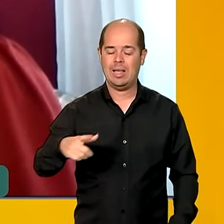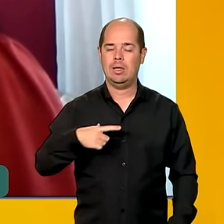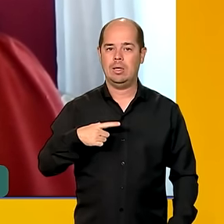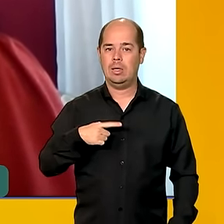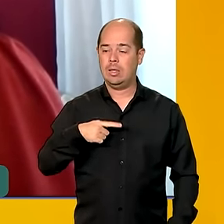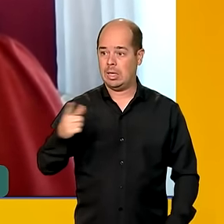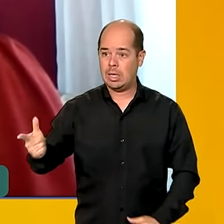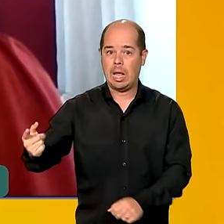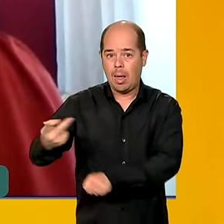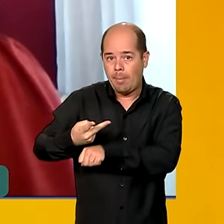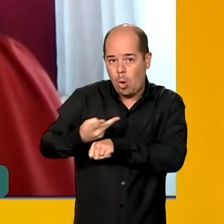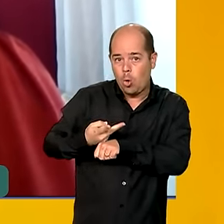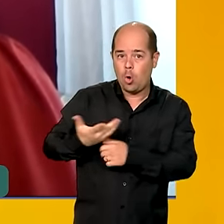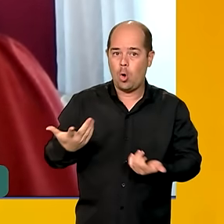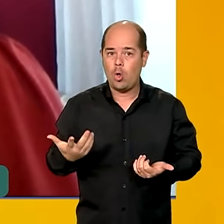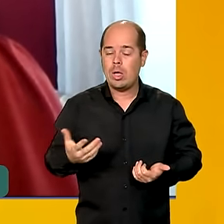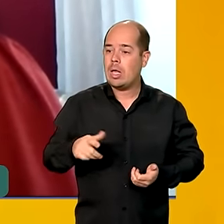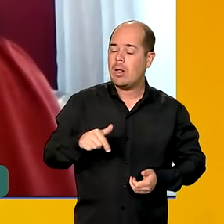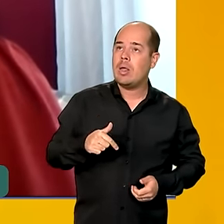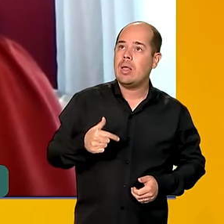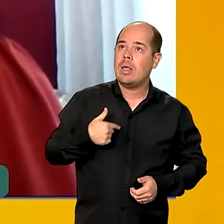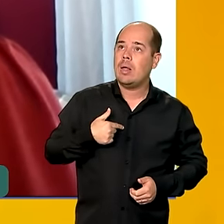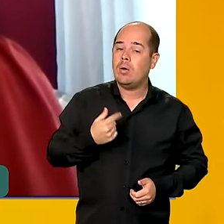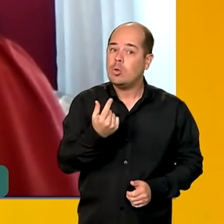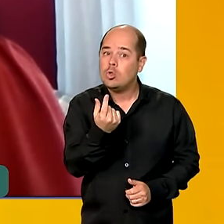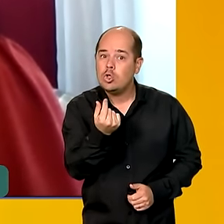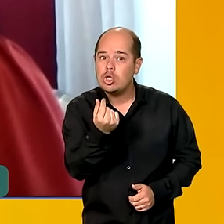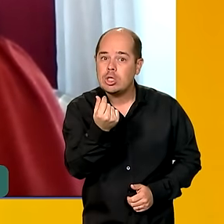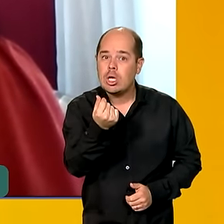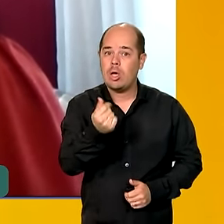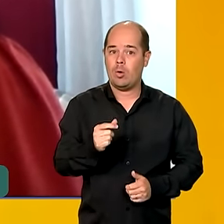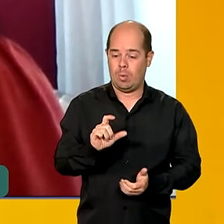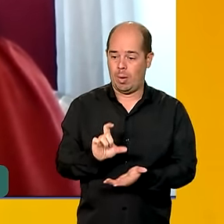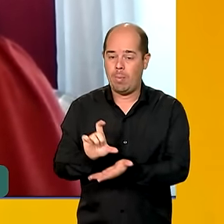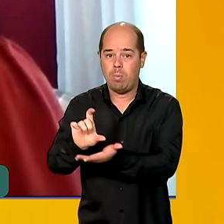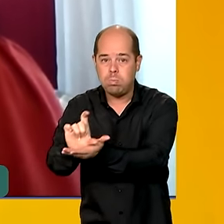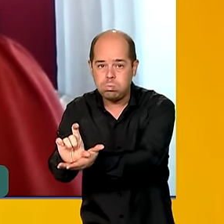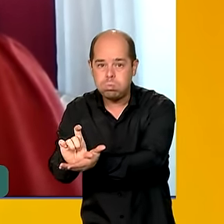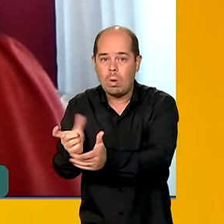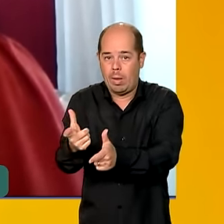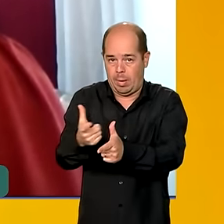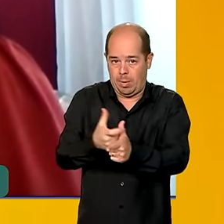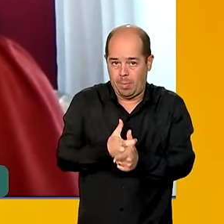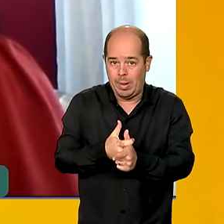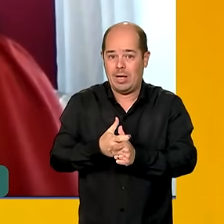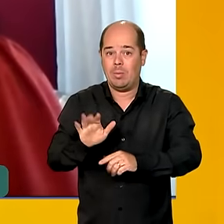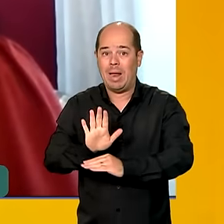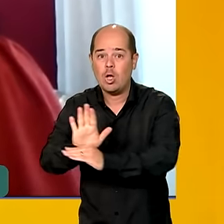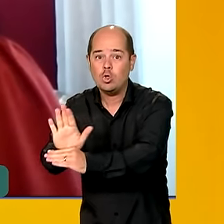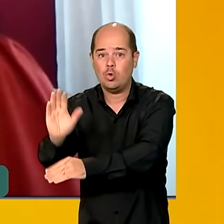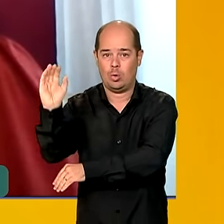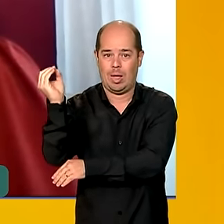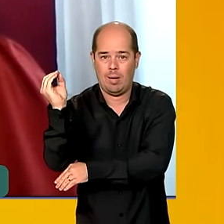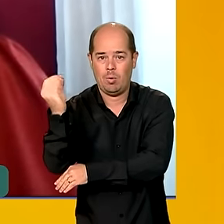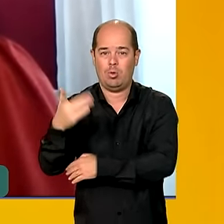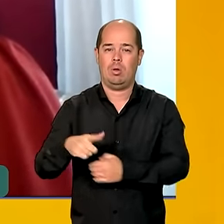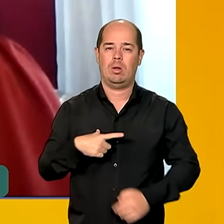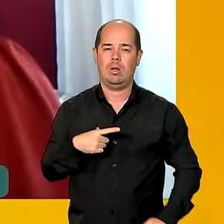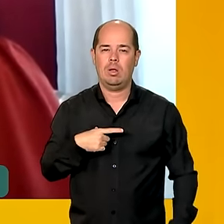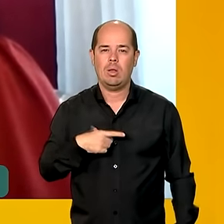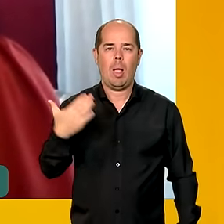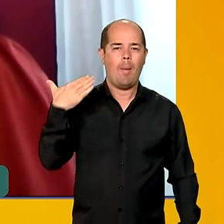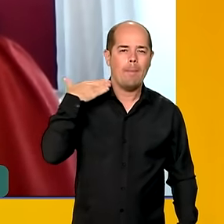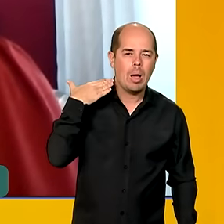Alegre, que podem salvar Porto Alegre nos próximos anos, empréstimos com o Banco Mundial, empréstimos com o Banco Interamericano